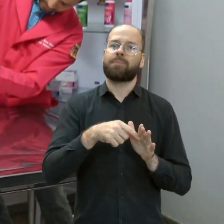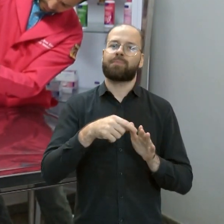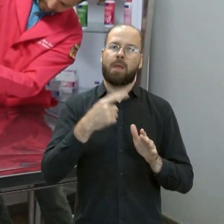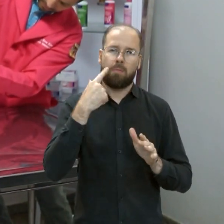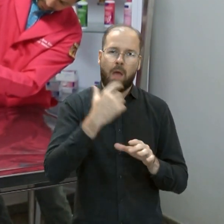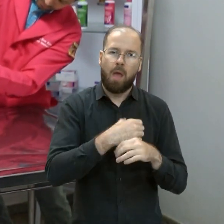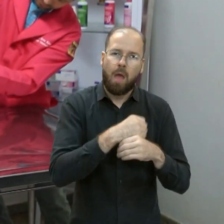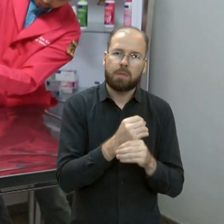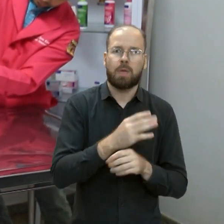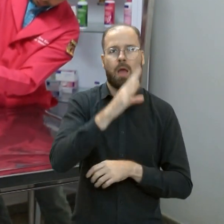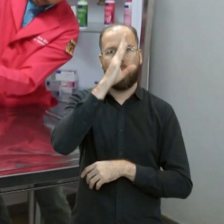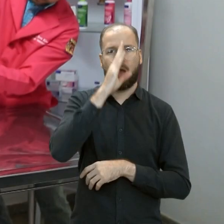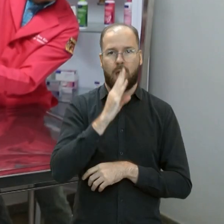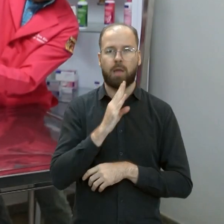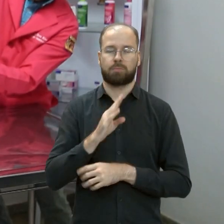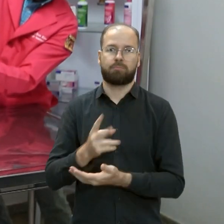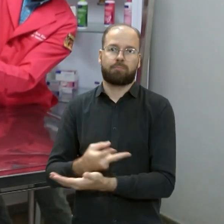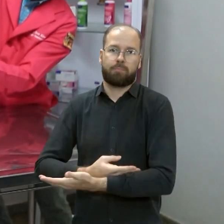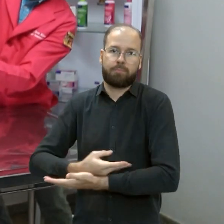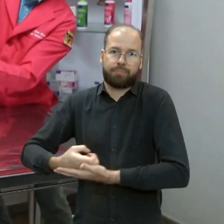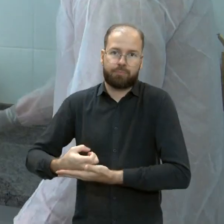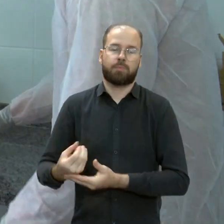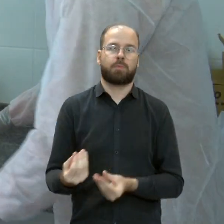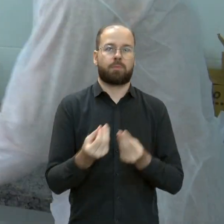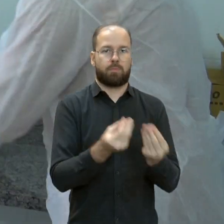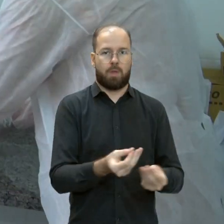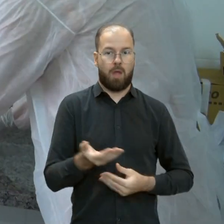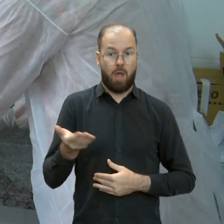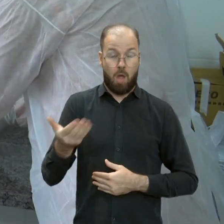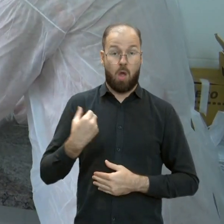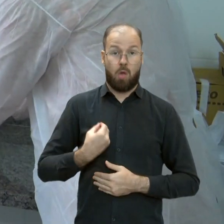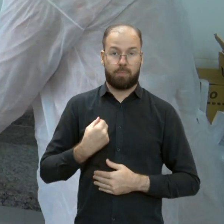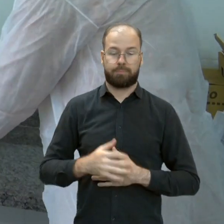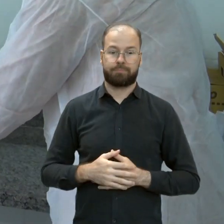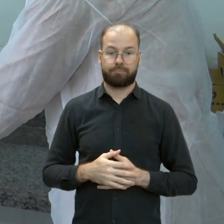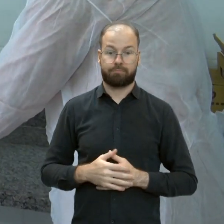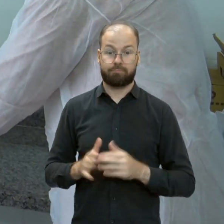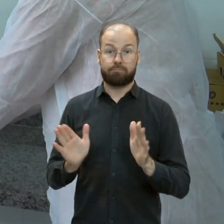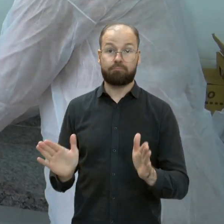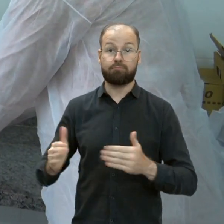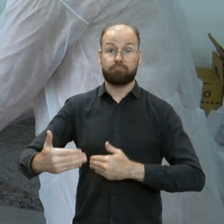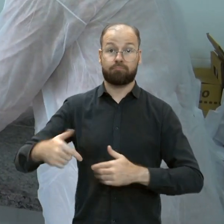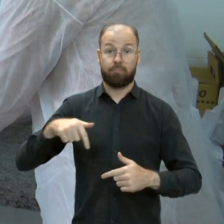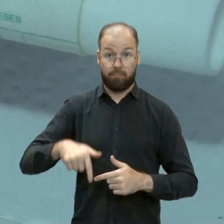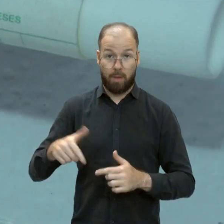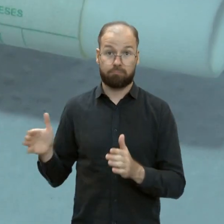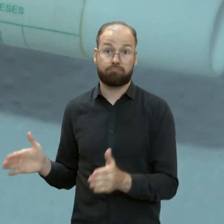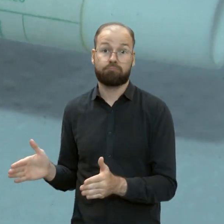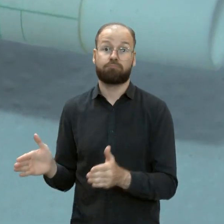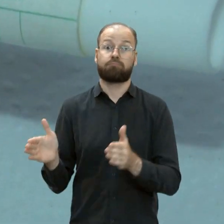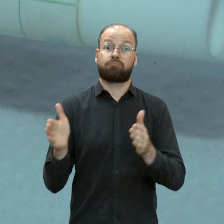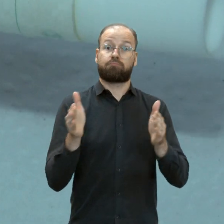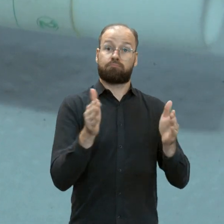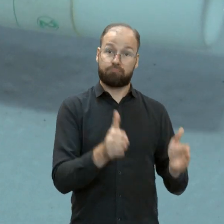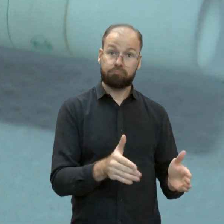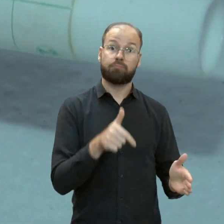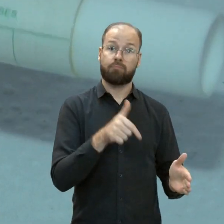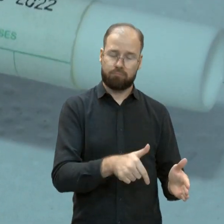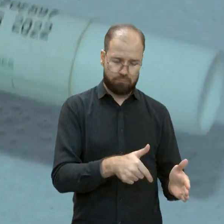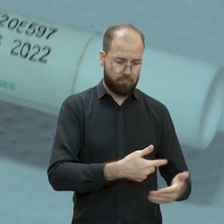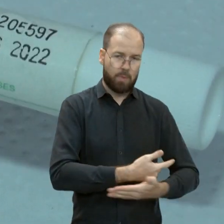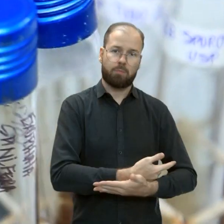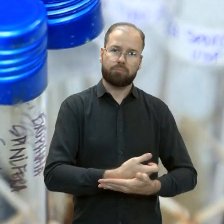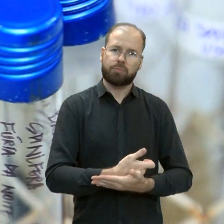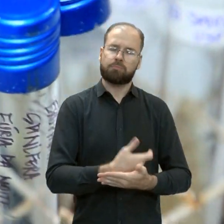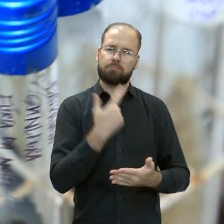amostras que saem daqui do consultório. O transporte acontece em uma caixa de isopor. Amostras de suspeita de